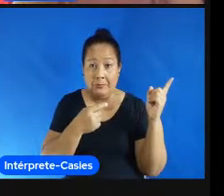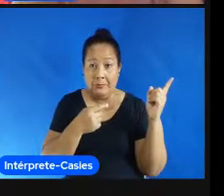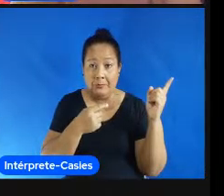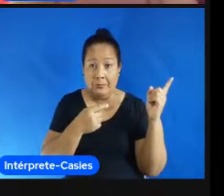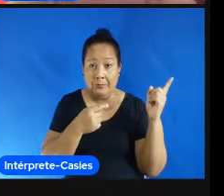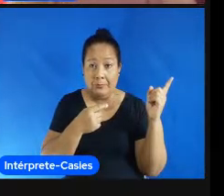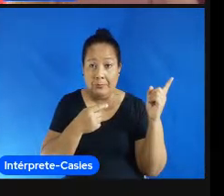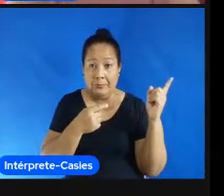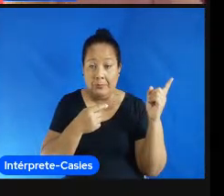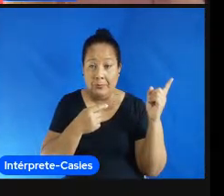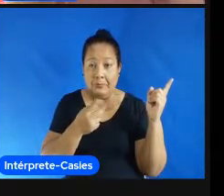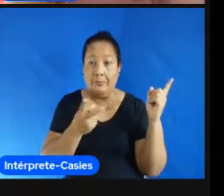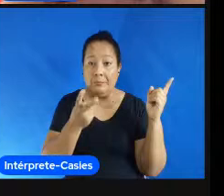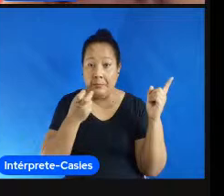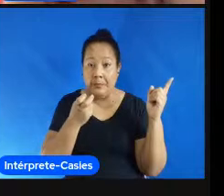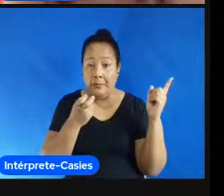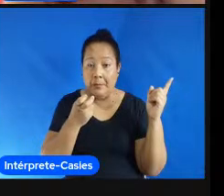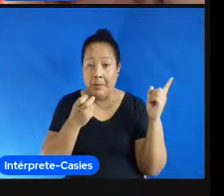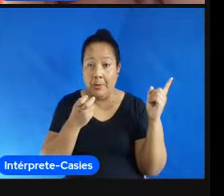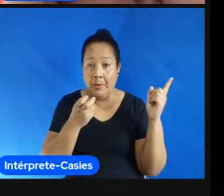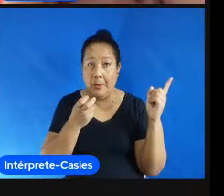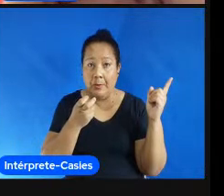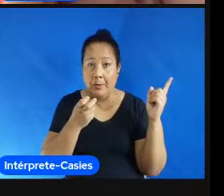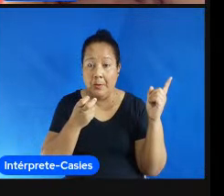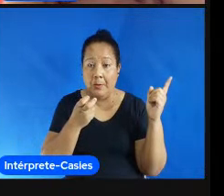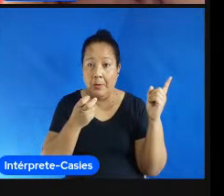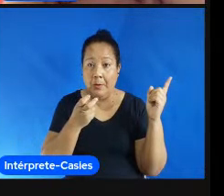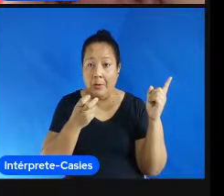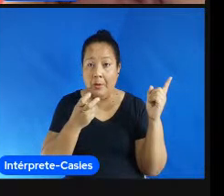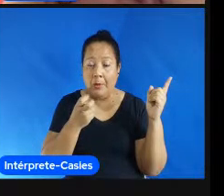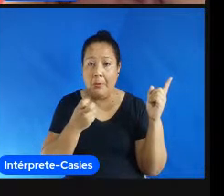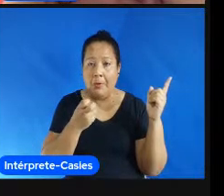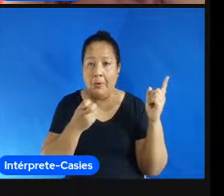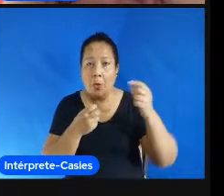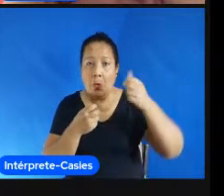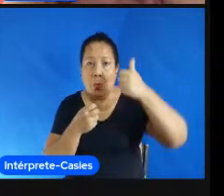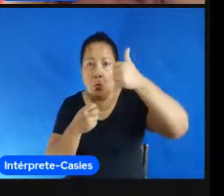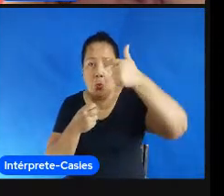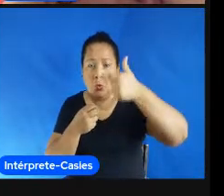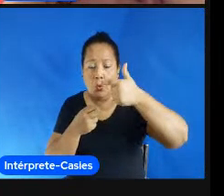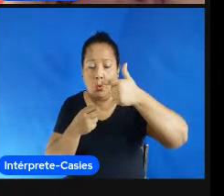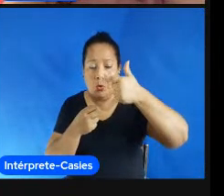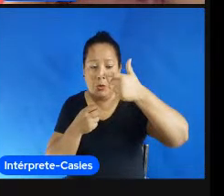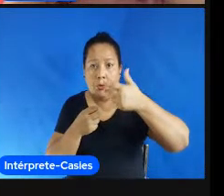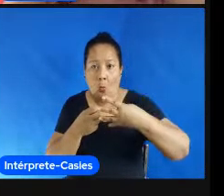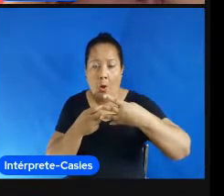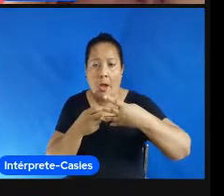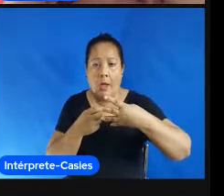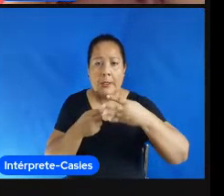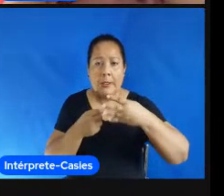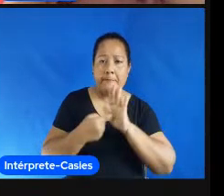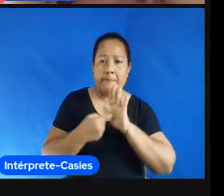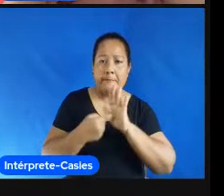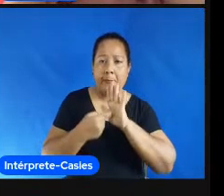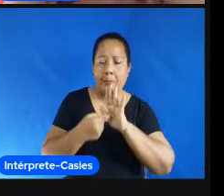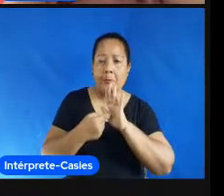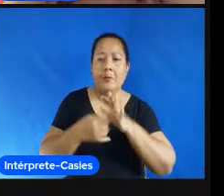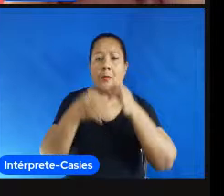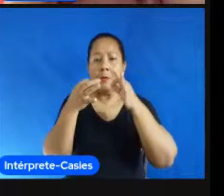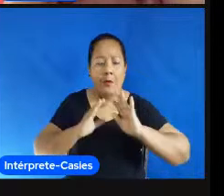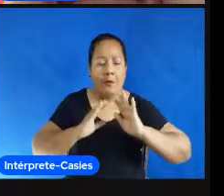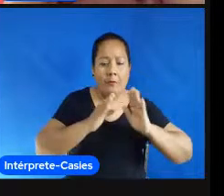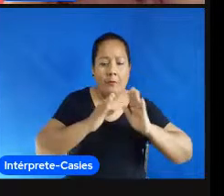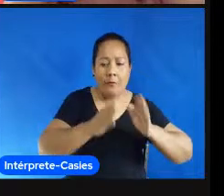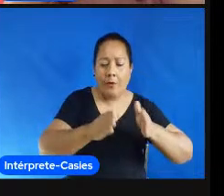isso pode ser mais sensível mas a gente traz a intenção a gente traz cada um dos referenciais o tático técnico sócio-educativo